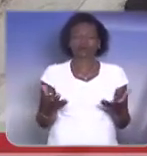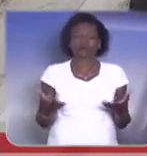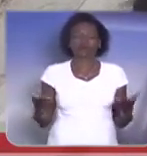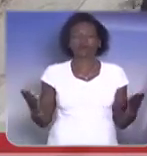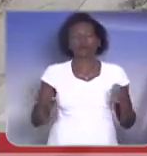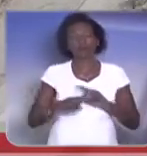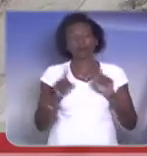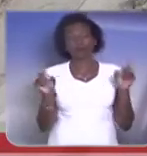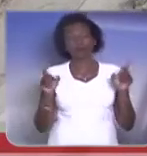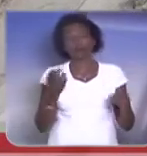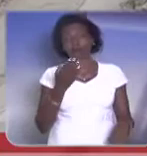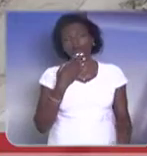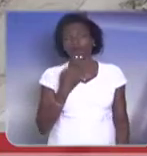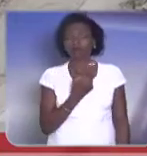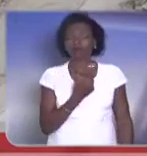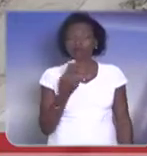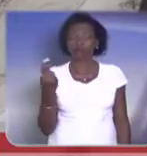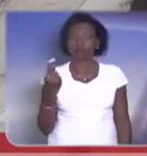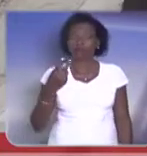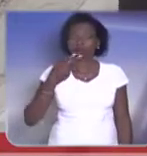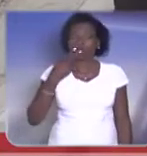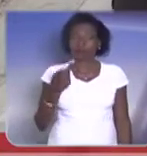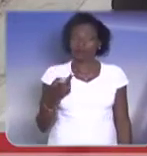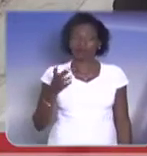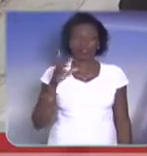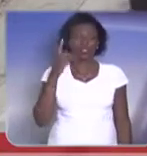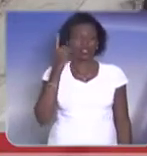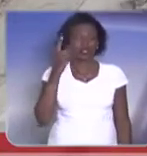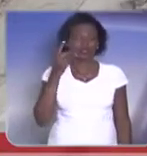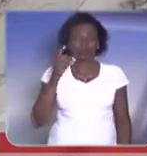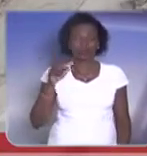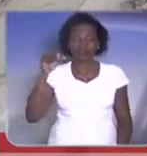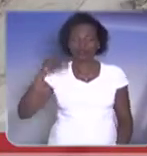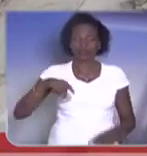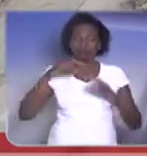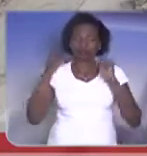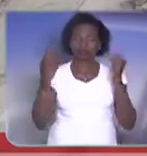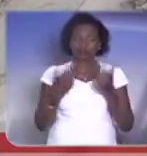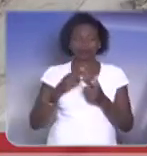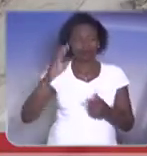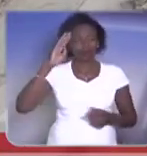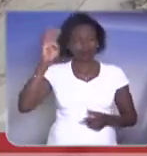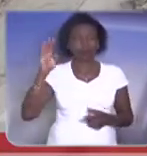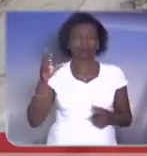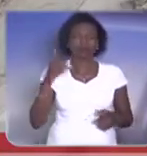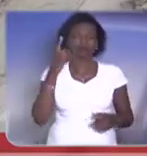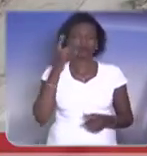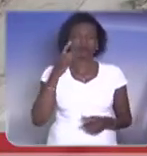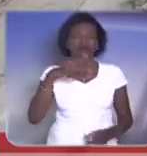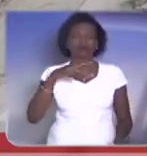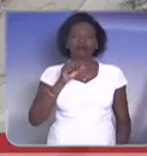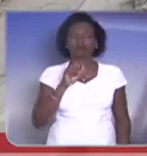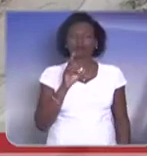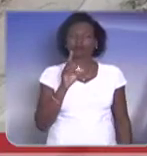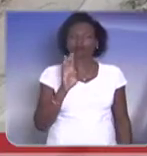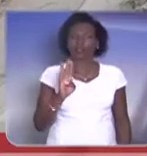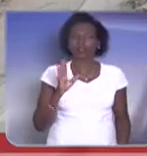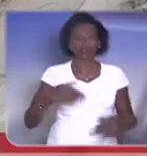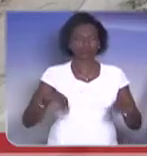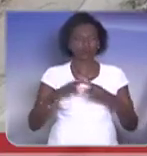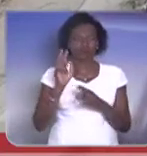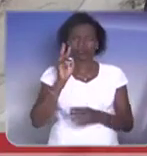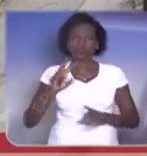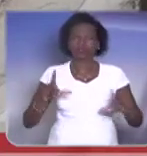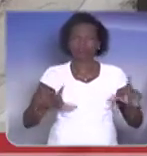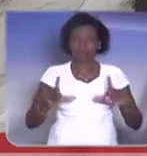publicamente, em meu nome, e quero falar aos deputados dessa casa, em especial aos deputados do PSDB e a todos que nos assistem.